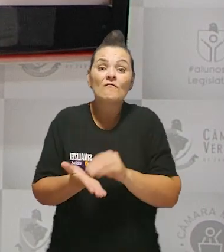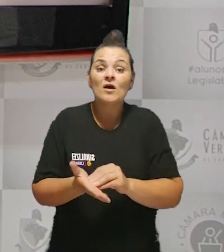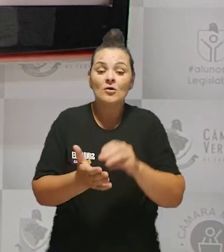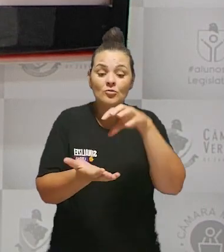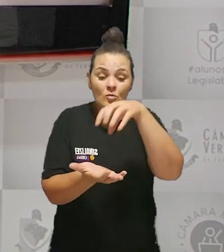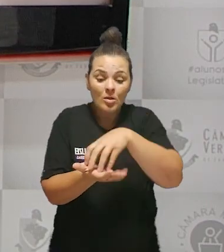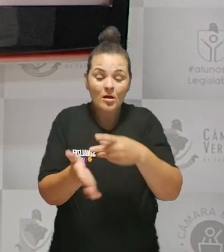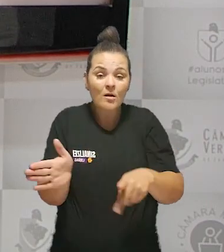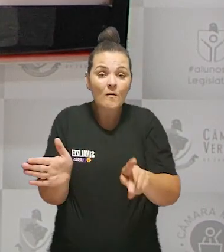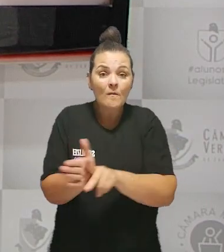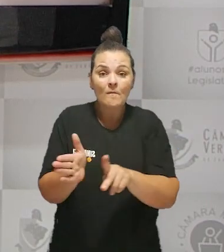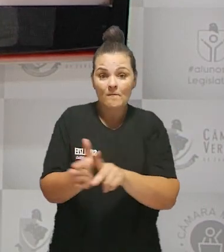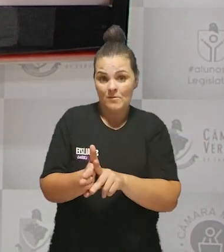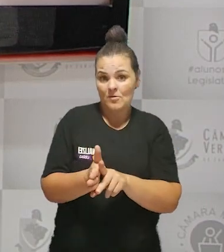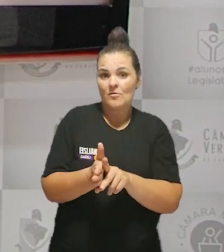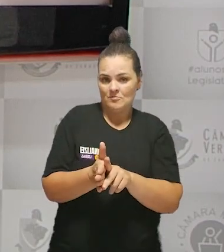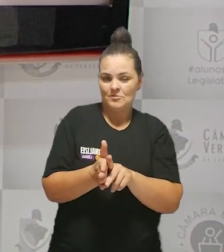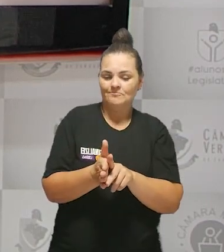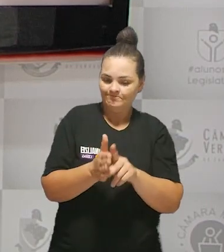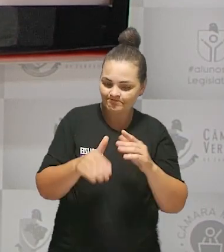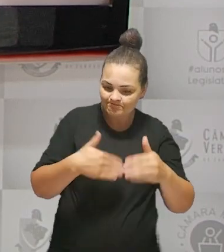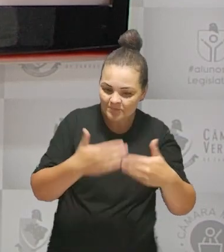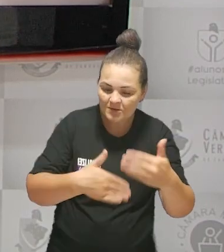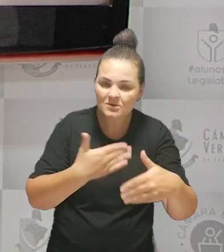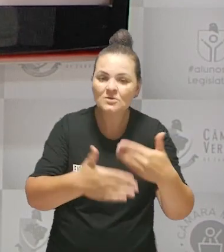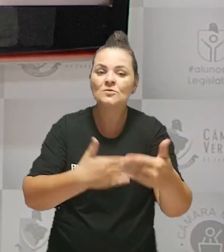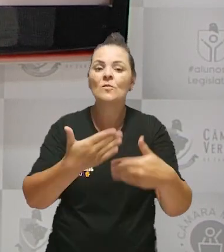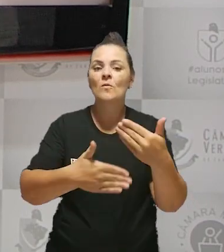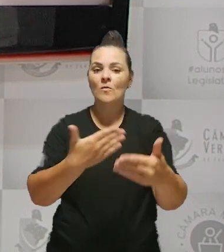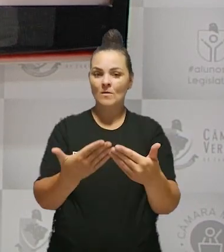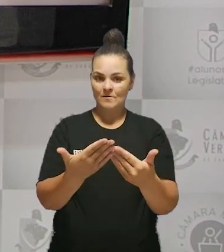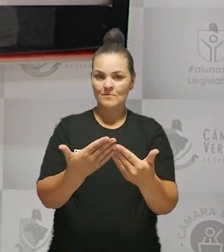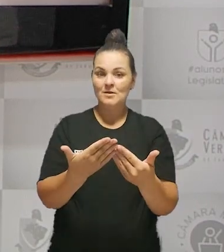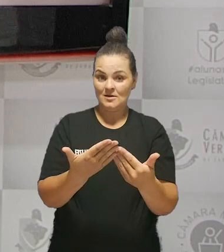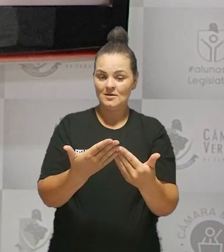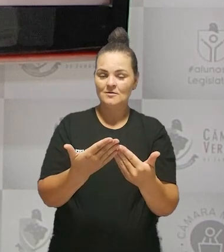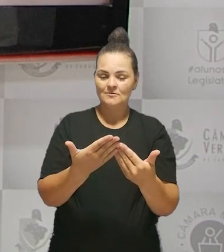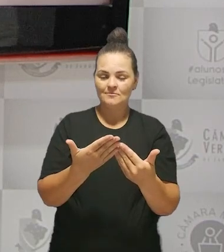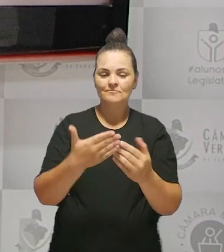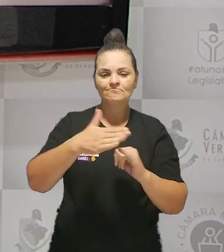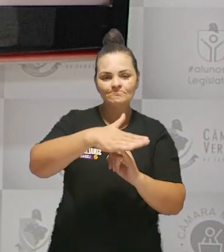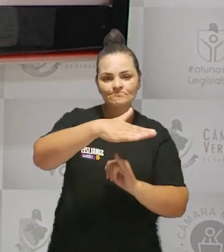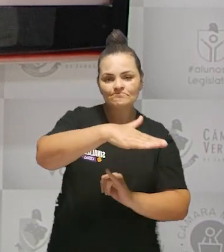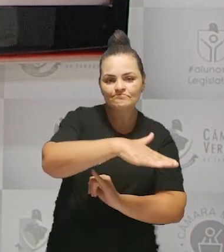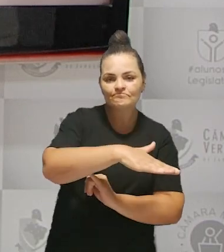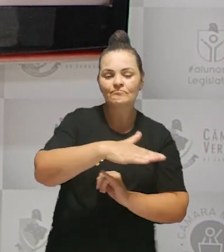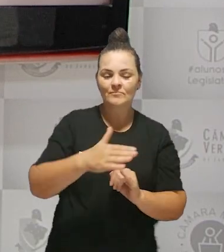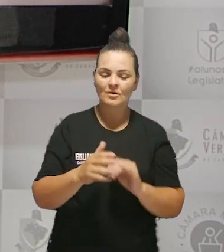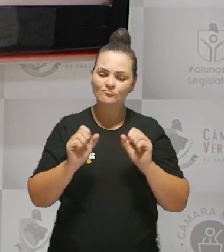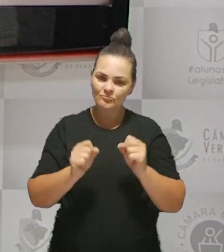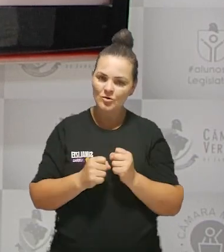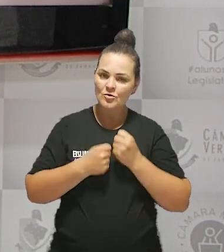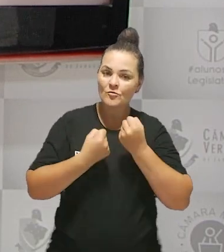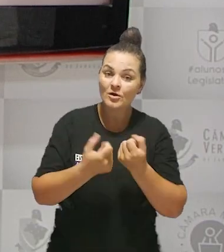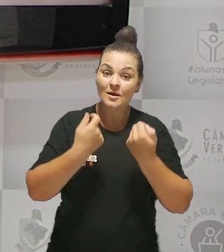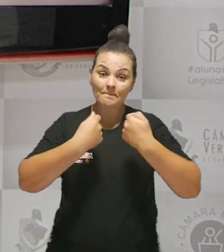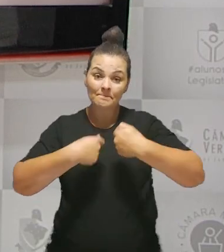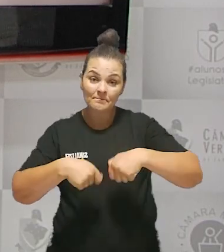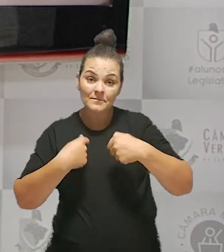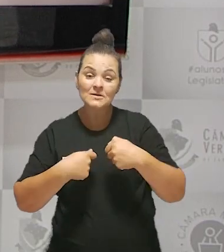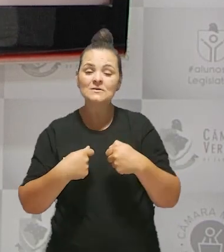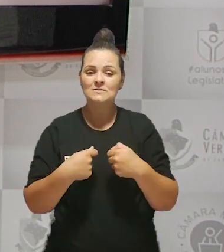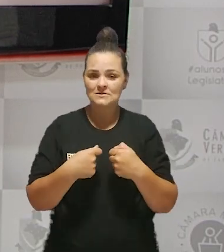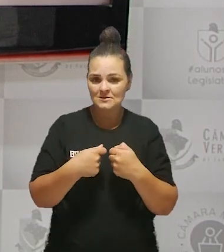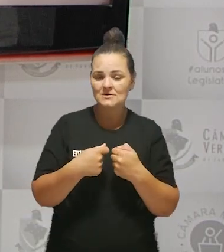própria tem sido um entrave para o pleno desenvolvimento das funções dessa instituição, o que reforça a